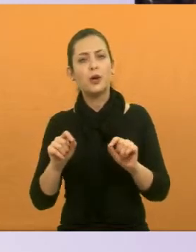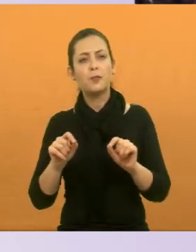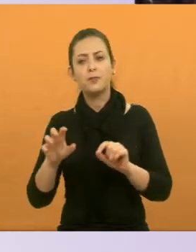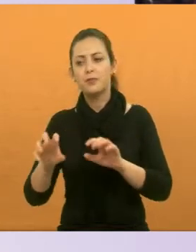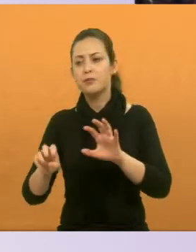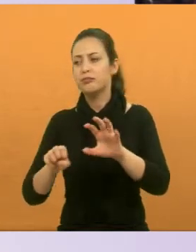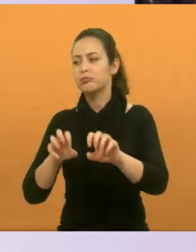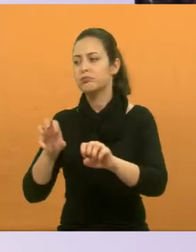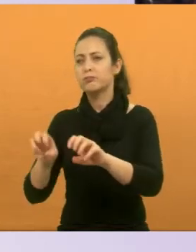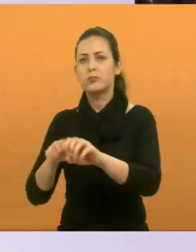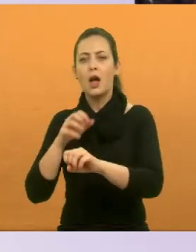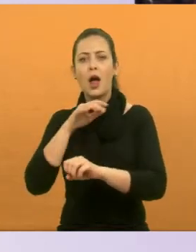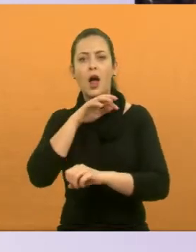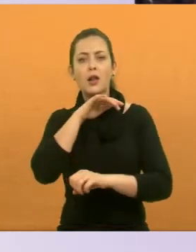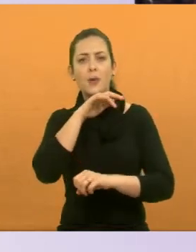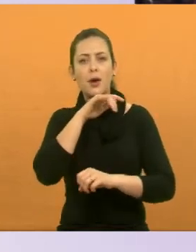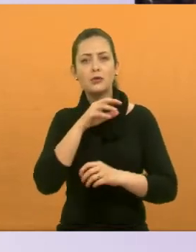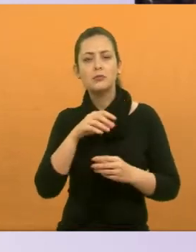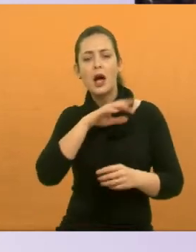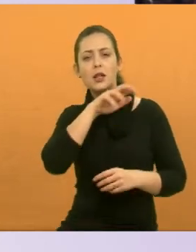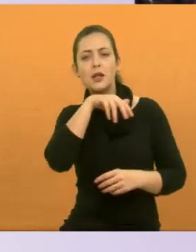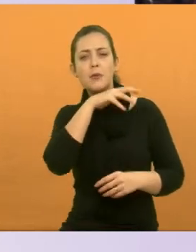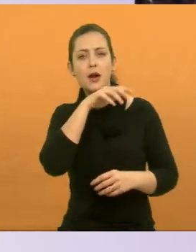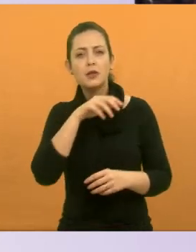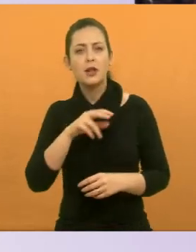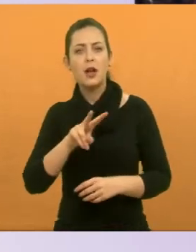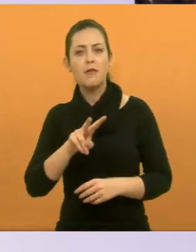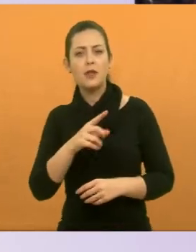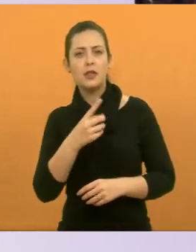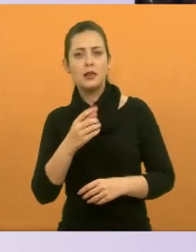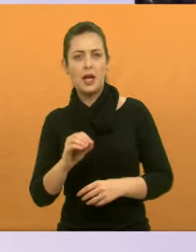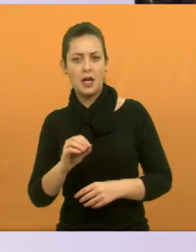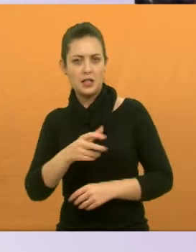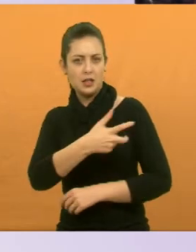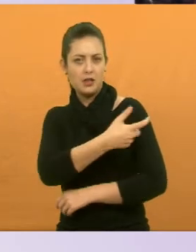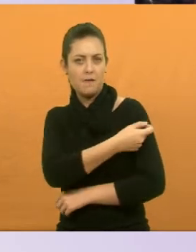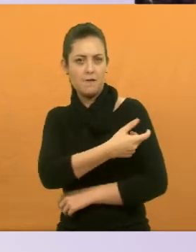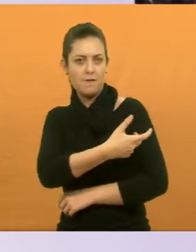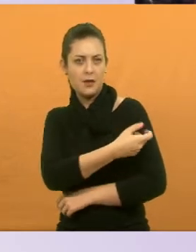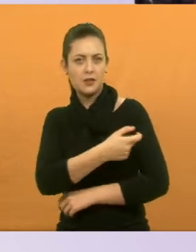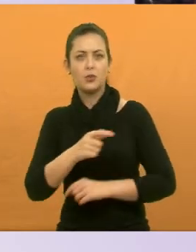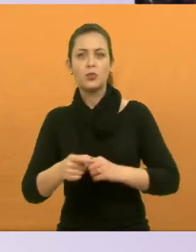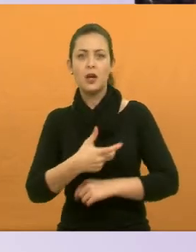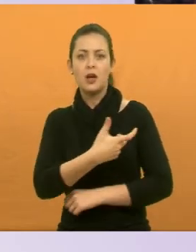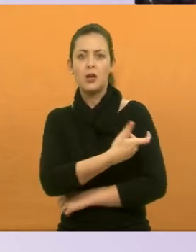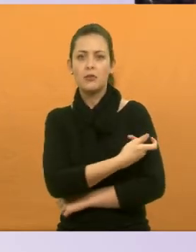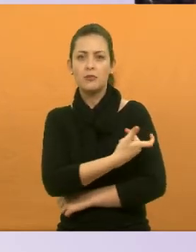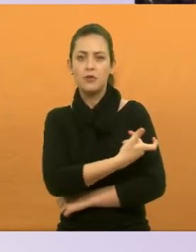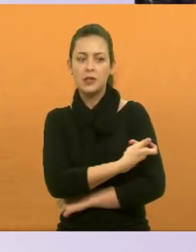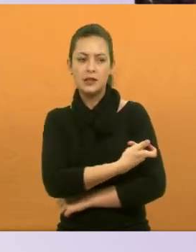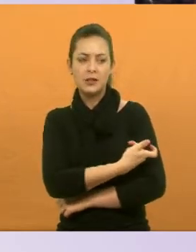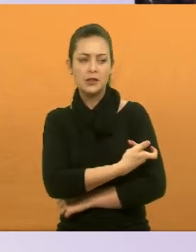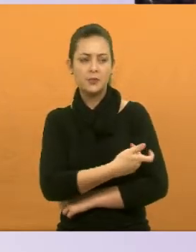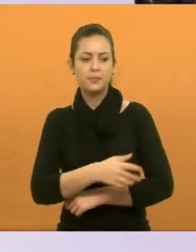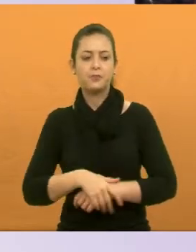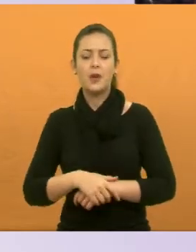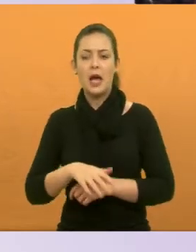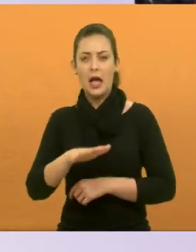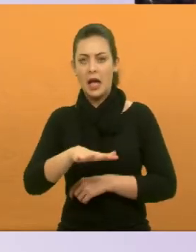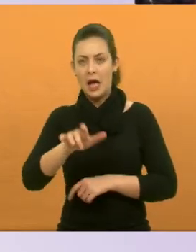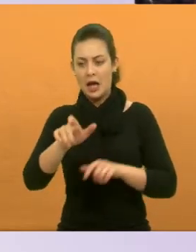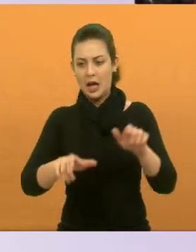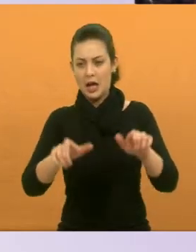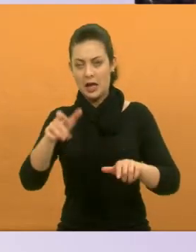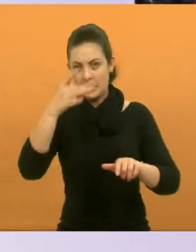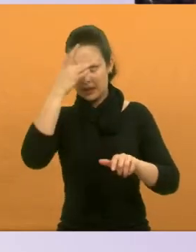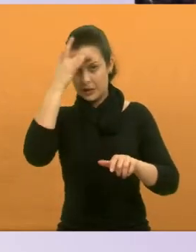animais. E outra coisa também que foi falada é a respeito da vacina V10. A vacina V10 é uma vacina que, geralmente, as pessoas